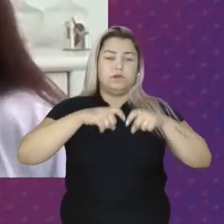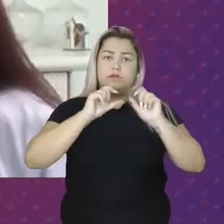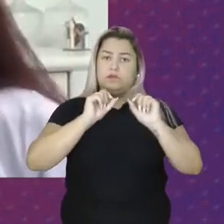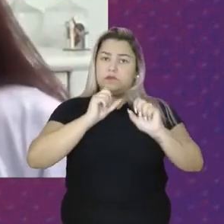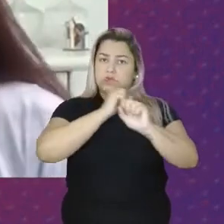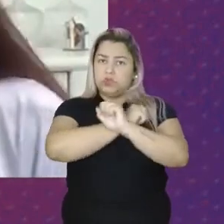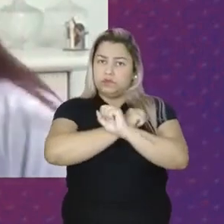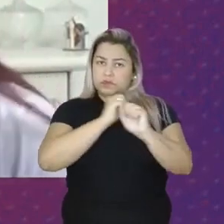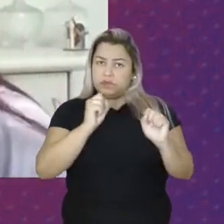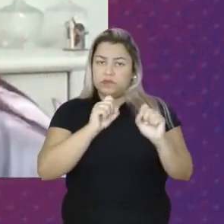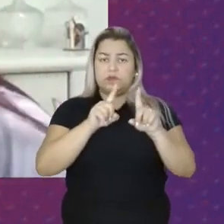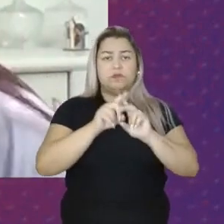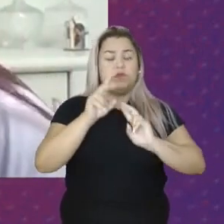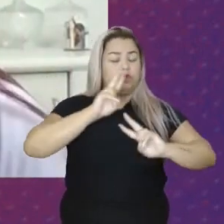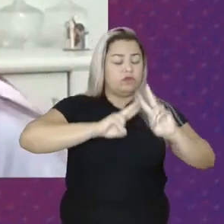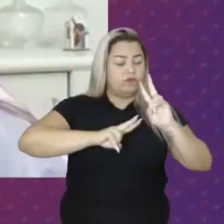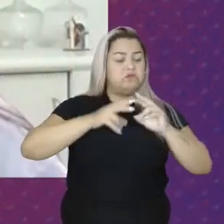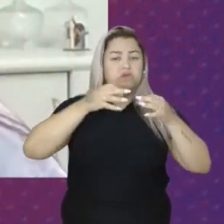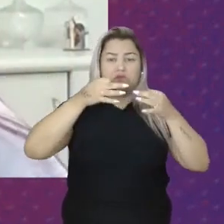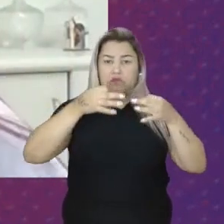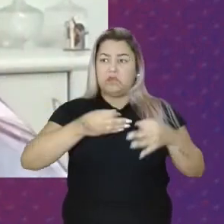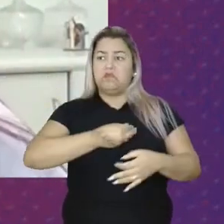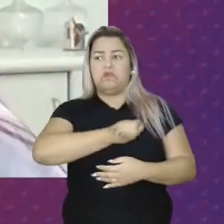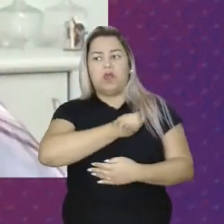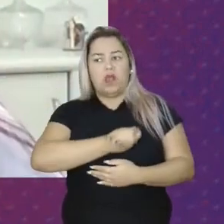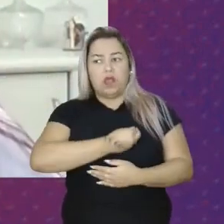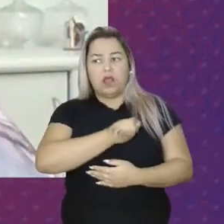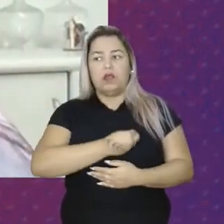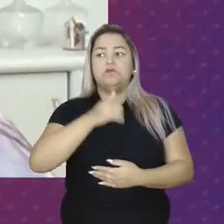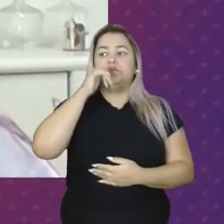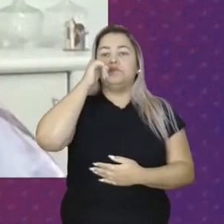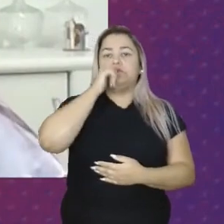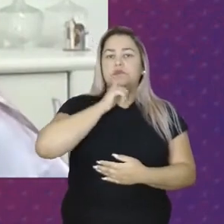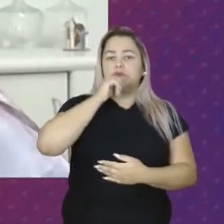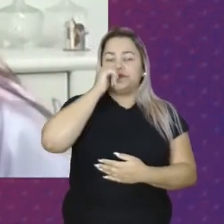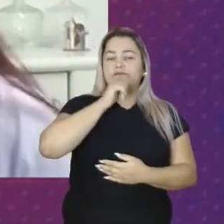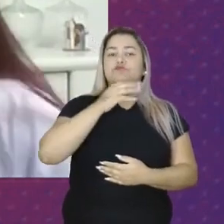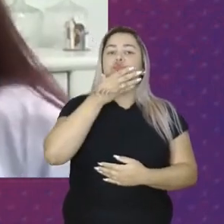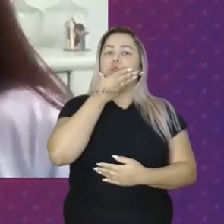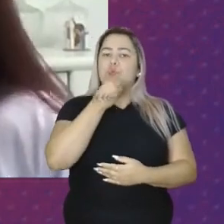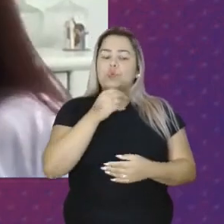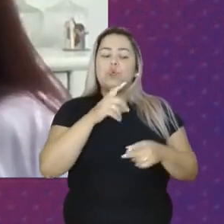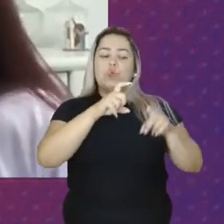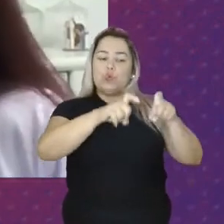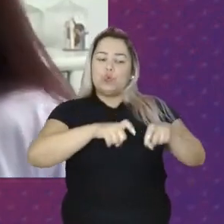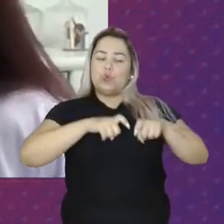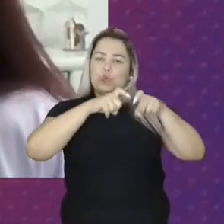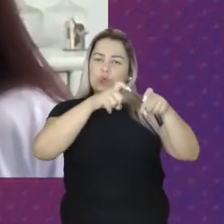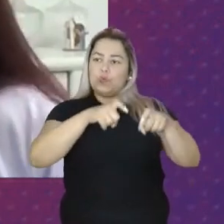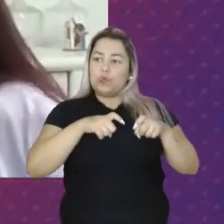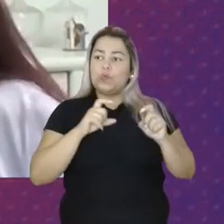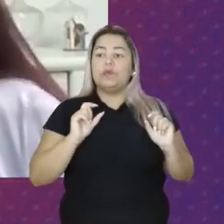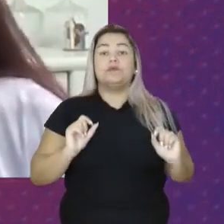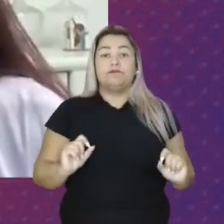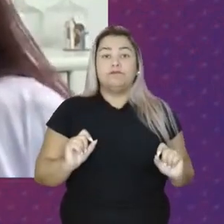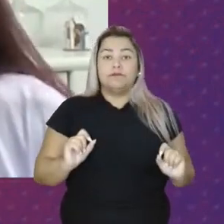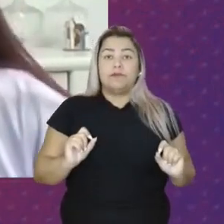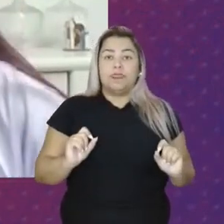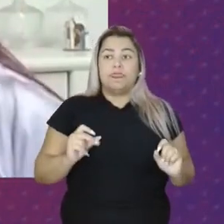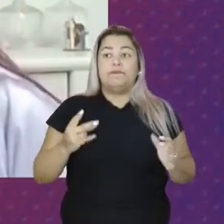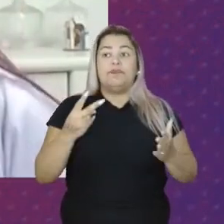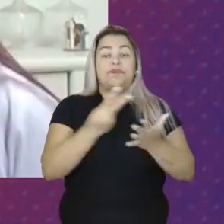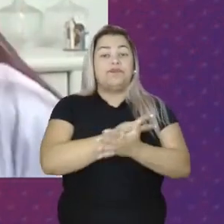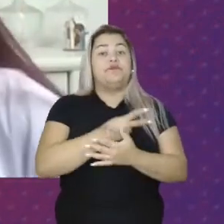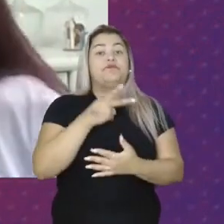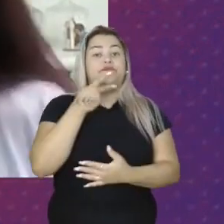possibilidades De viver com dignidade Para as mulheres E os homens Do campo Como consequência Disso Nós estamos falando